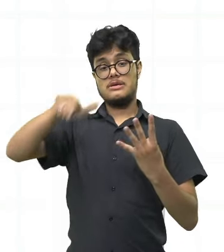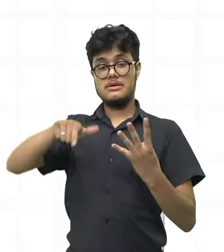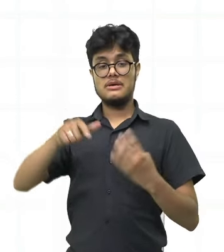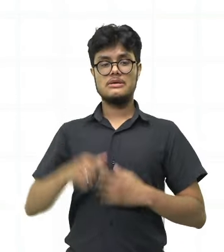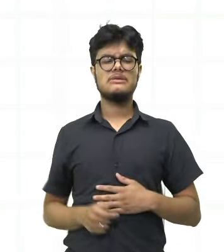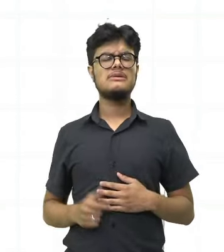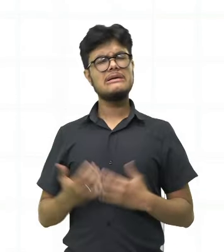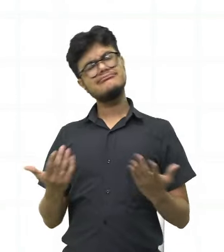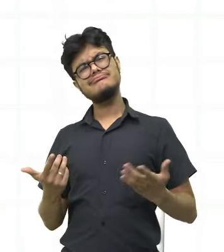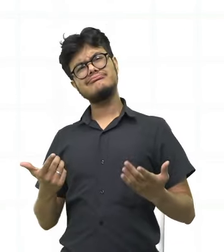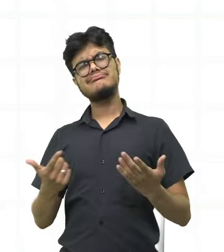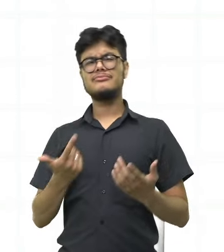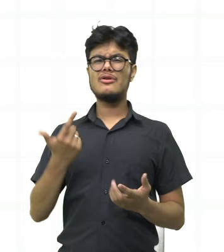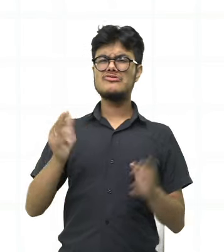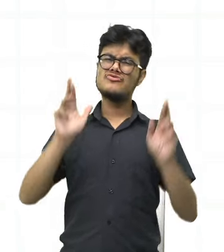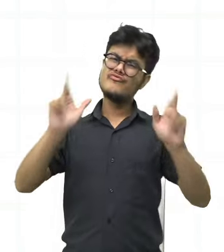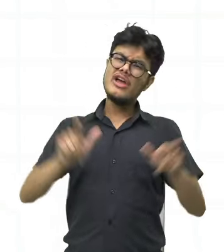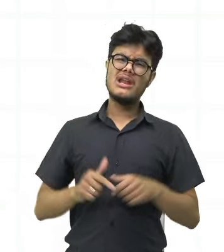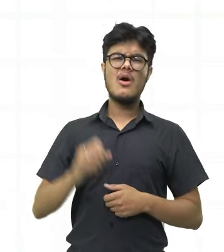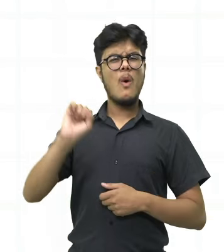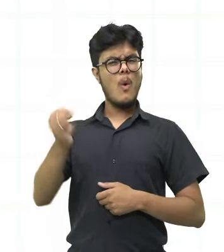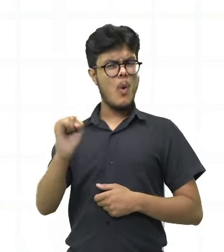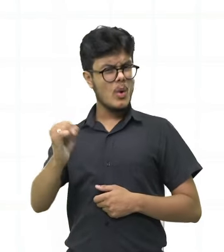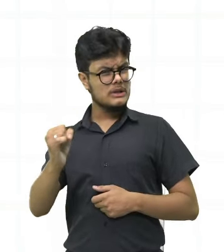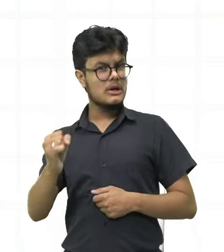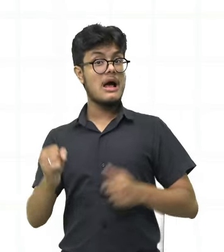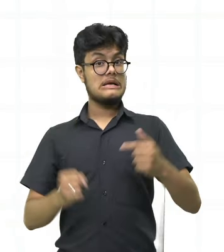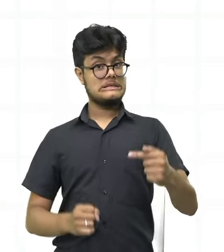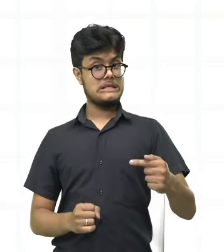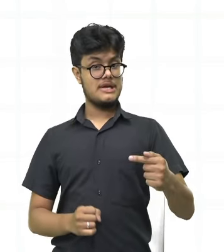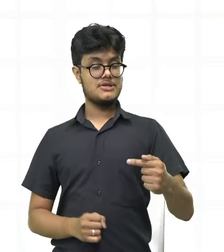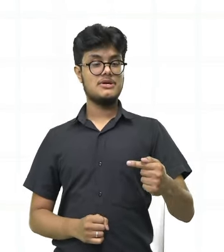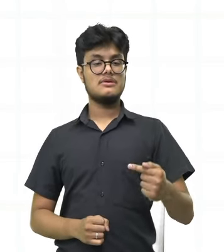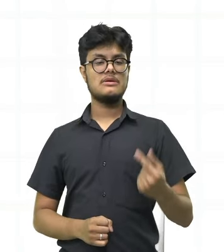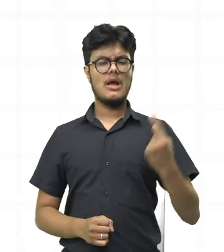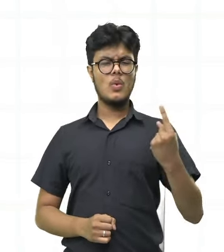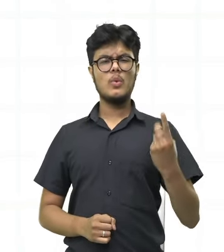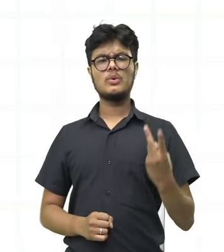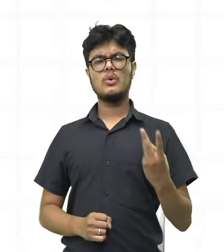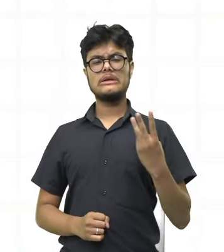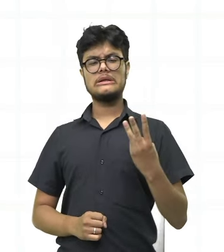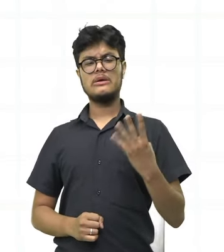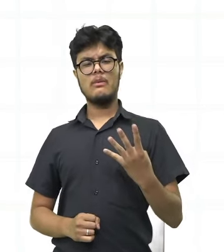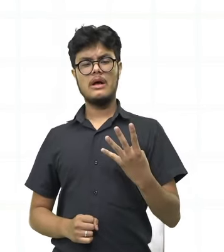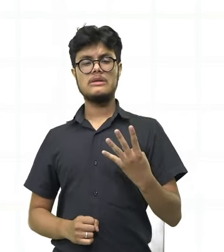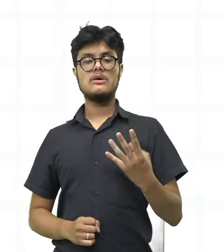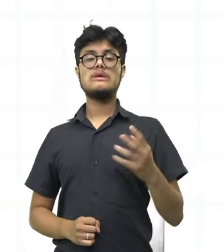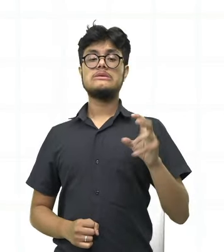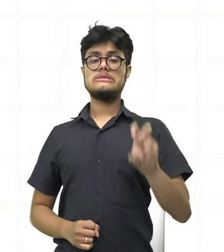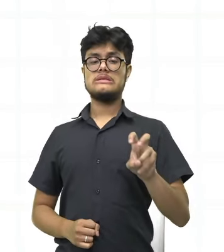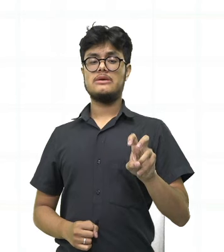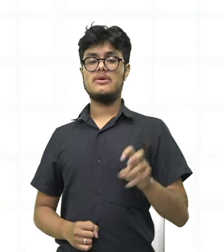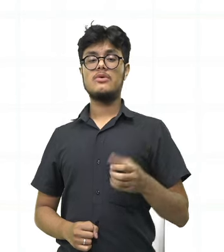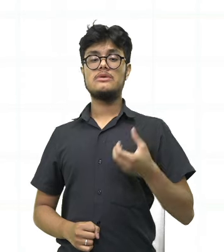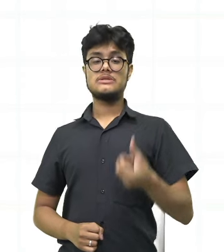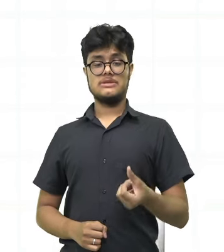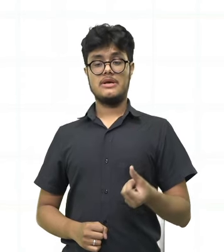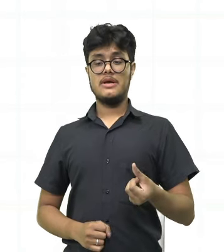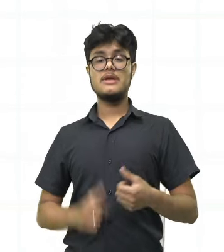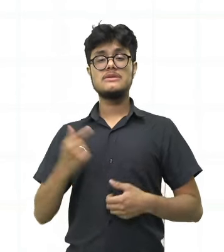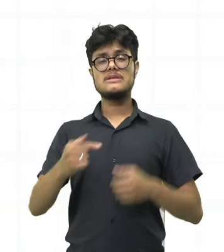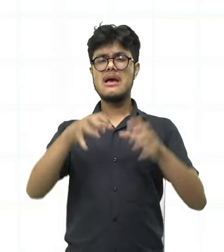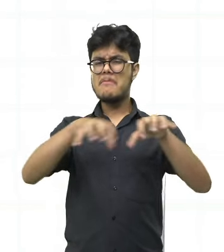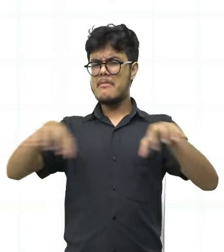são sete sílabas poéticas. Então, um, dois, três, quatro, cinco,